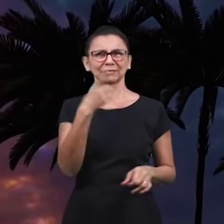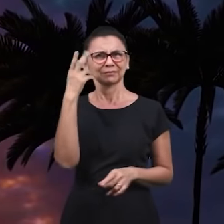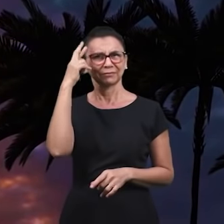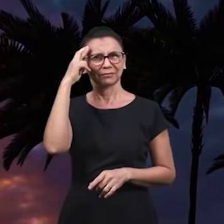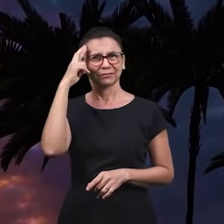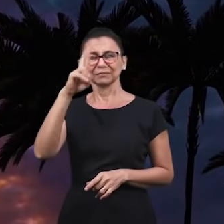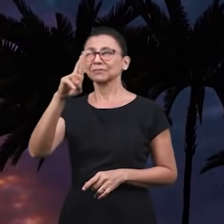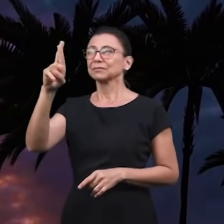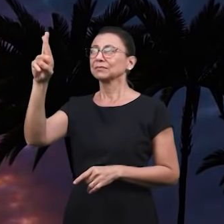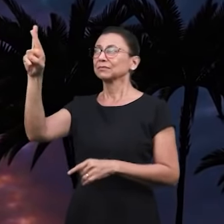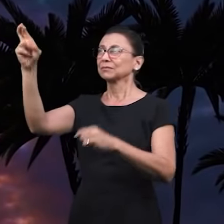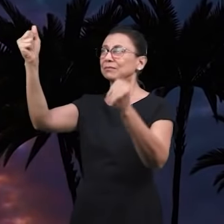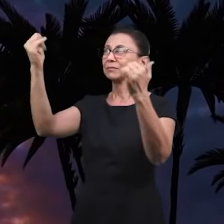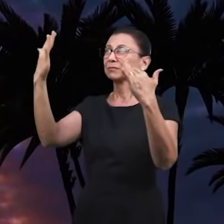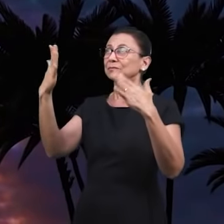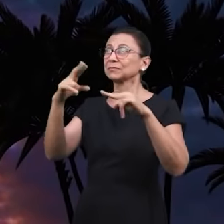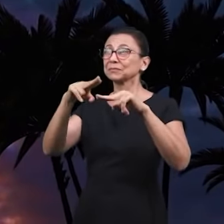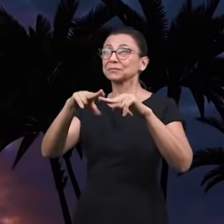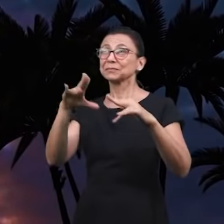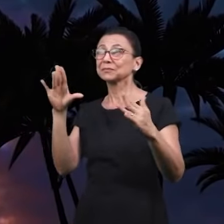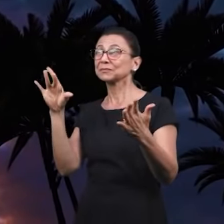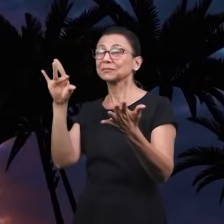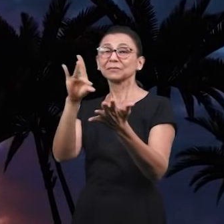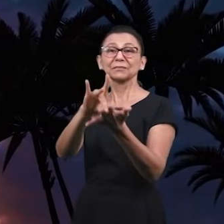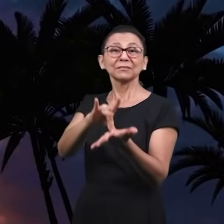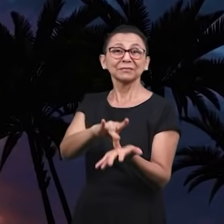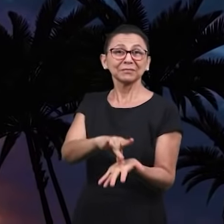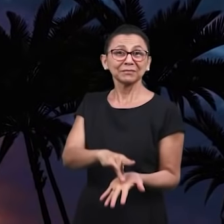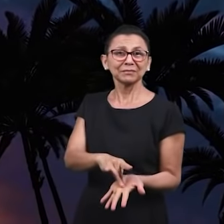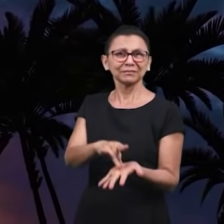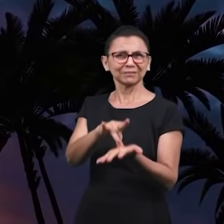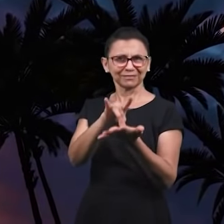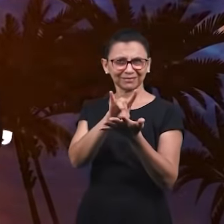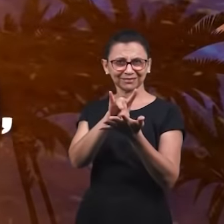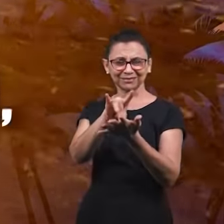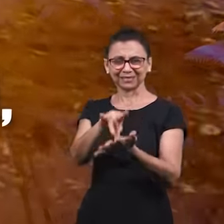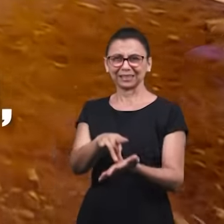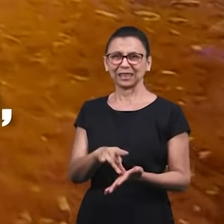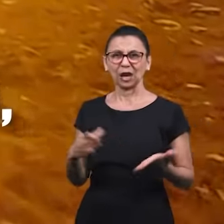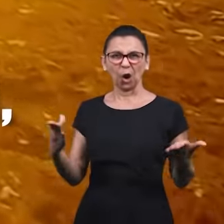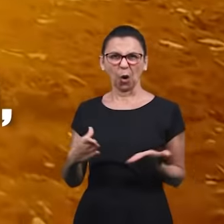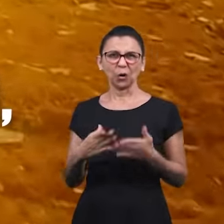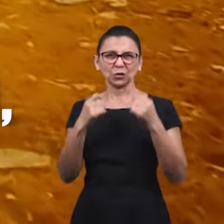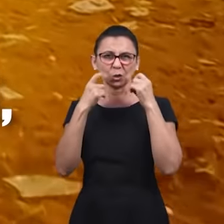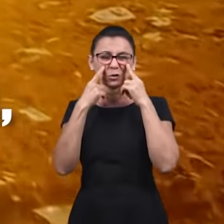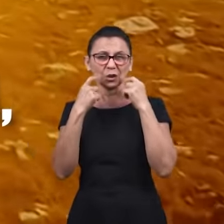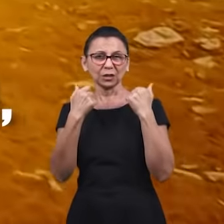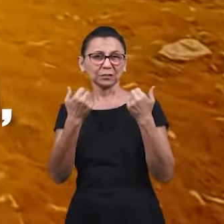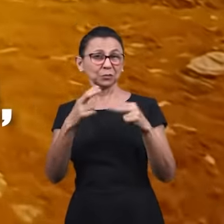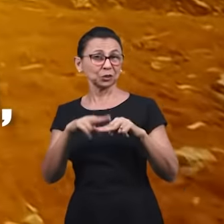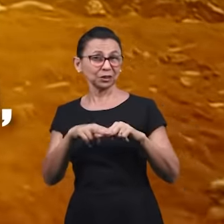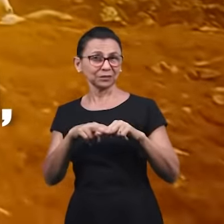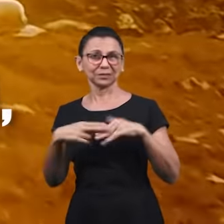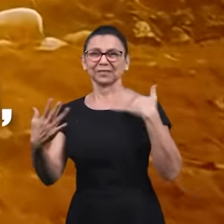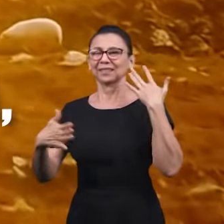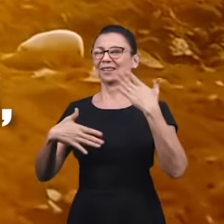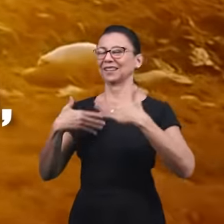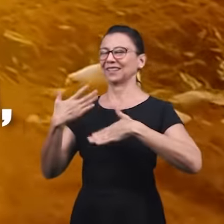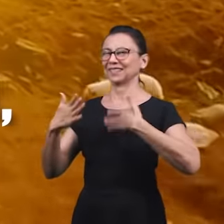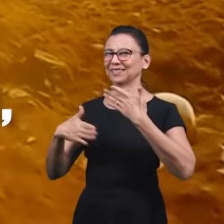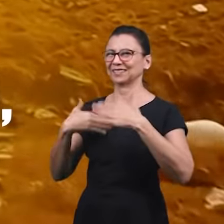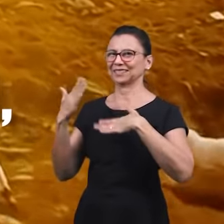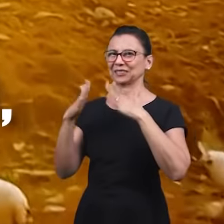aconteceu, tão sublime e tão real. Chora fora de